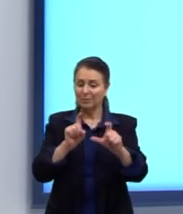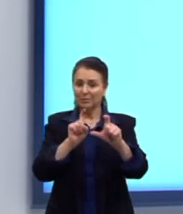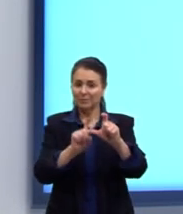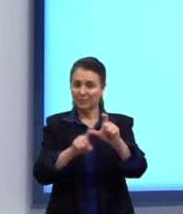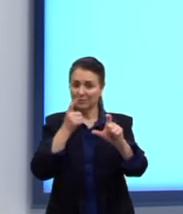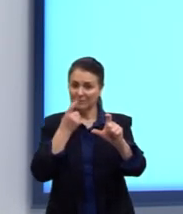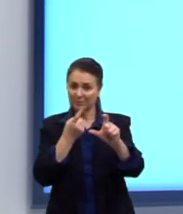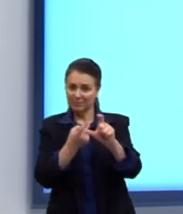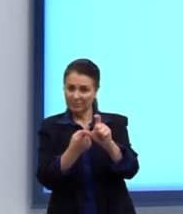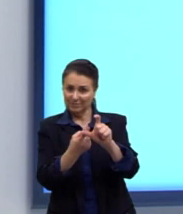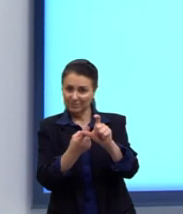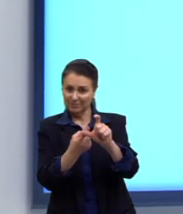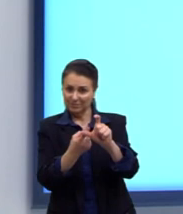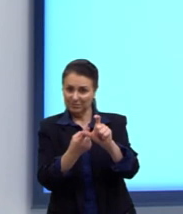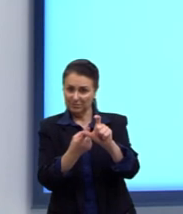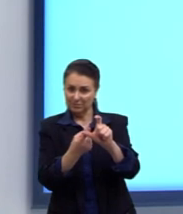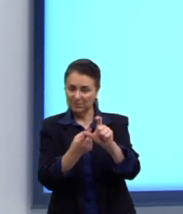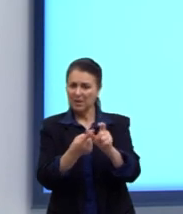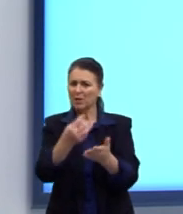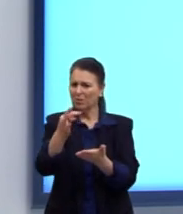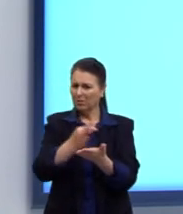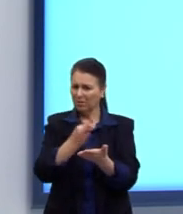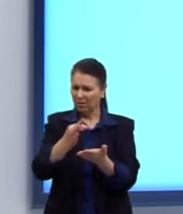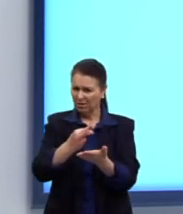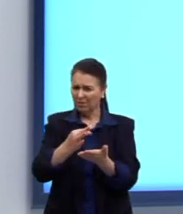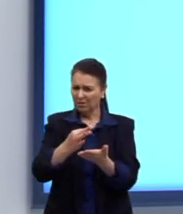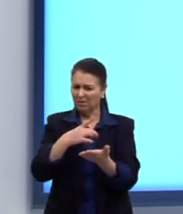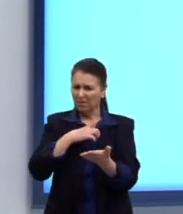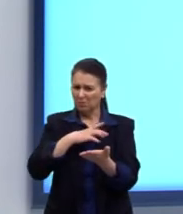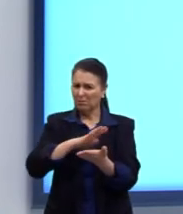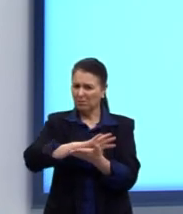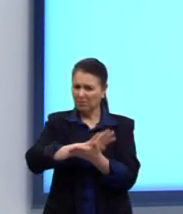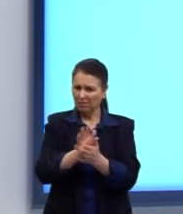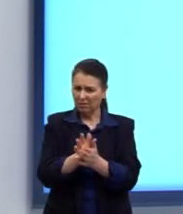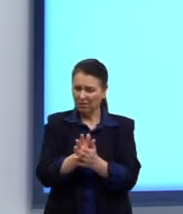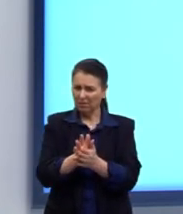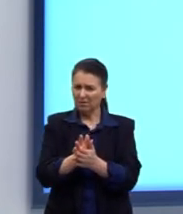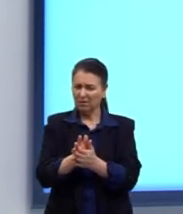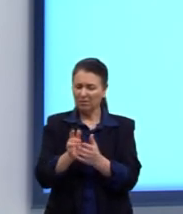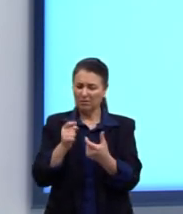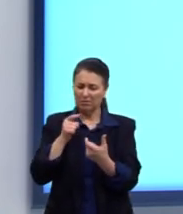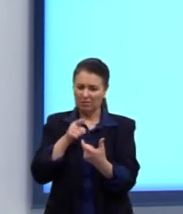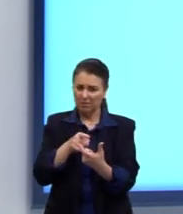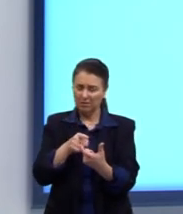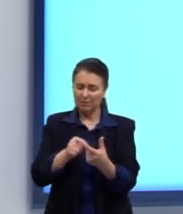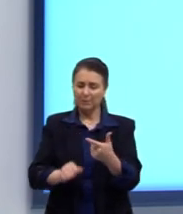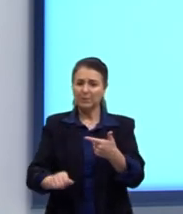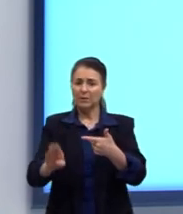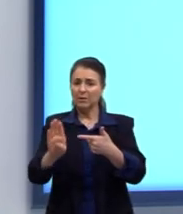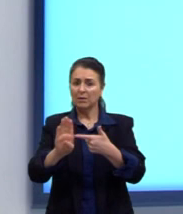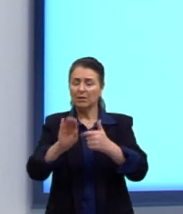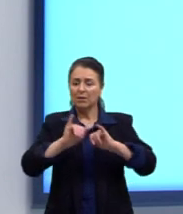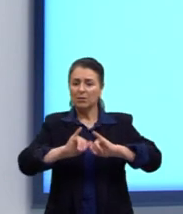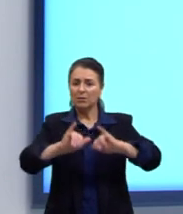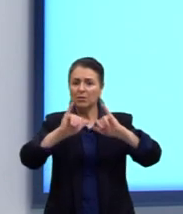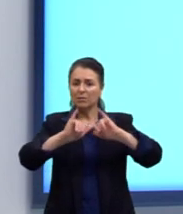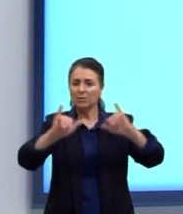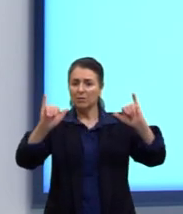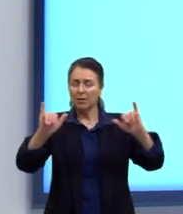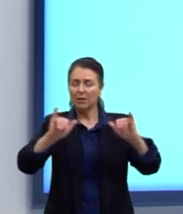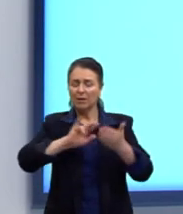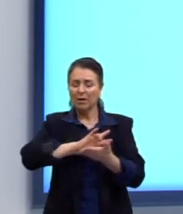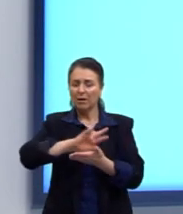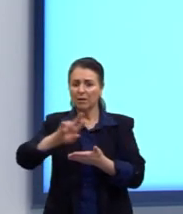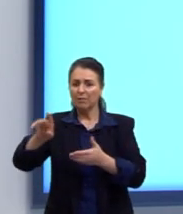Será que o texto está sendo preconceituoso com essas expressões? Letra B. Divulgar as várias expressões